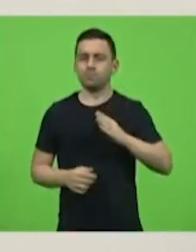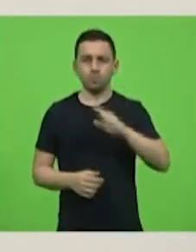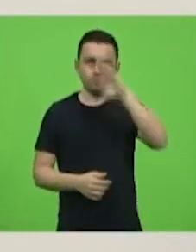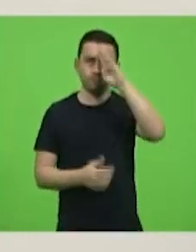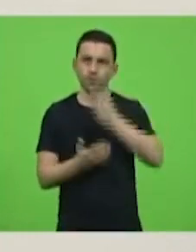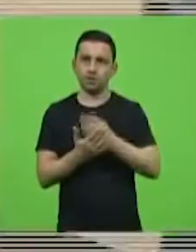frente. Obrigada. Obrigada. Obrigada.